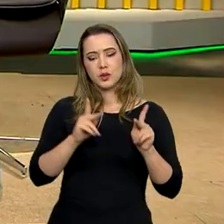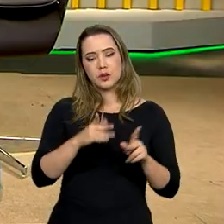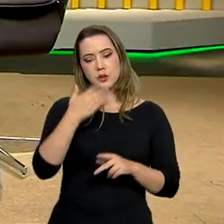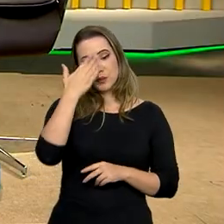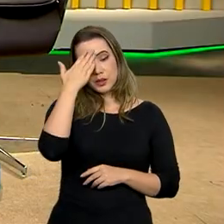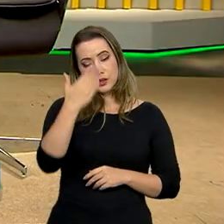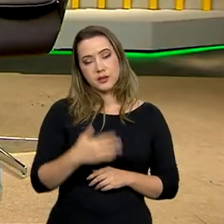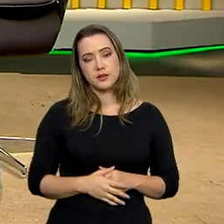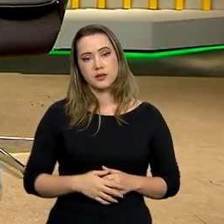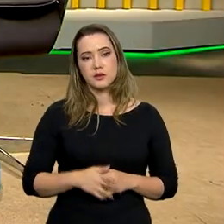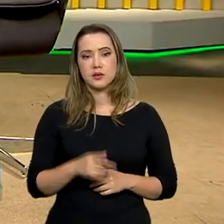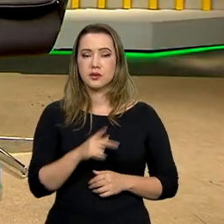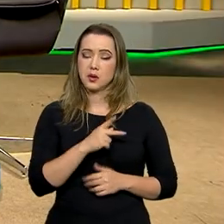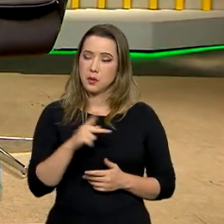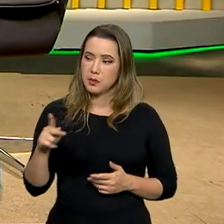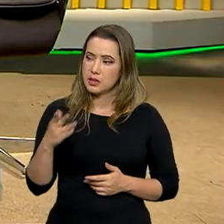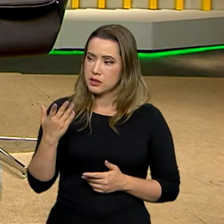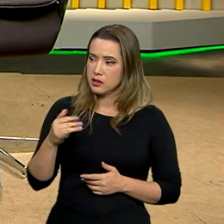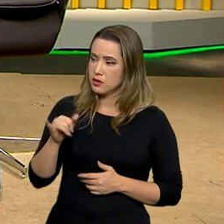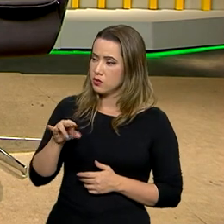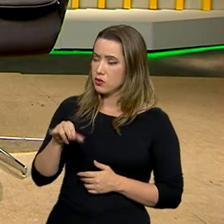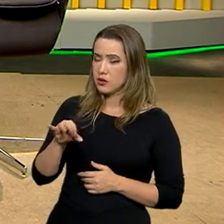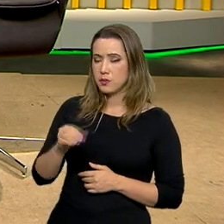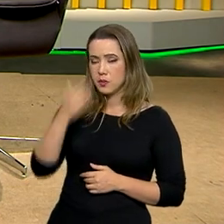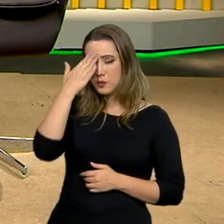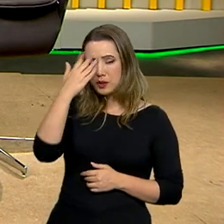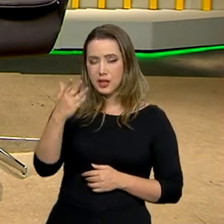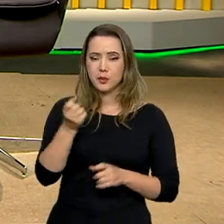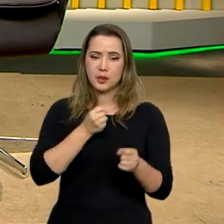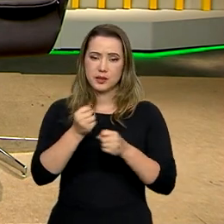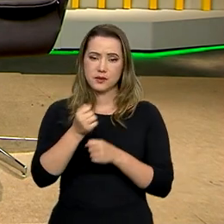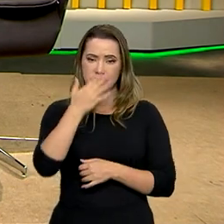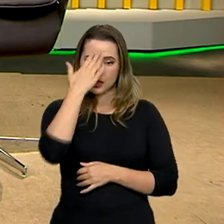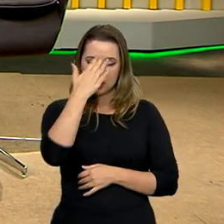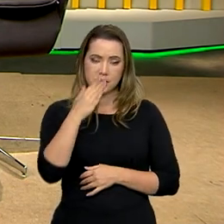bom. Mauro Pires, presidente do ICMBio, muito obrigado pela entrevista. Eu que agradeço a oportunidade.